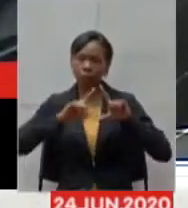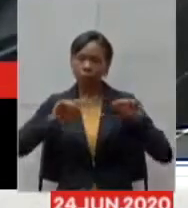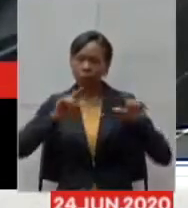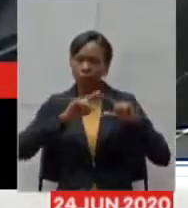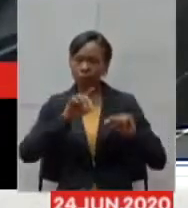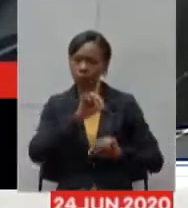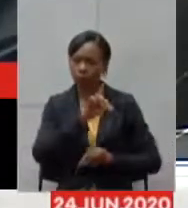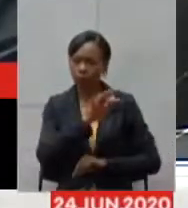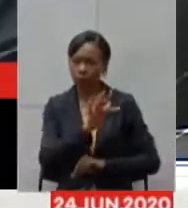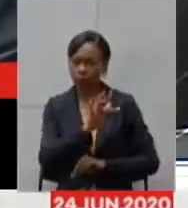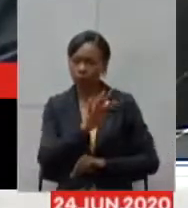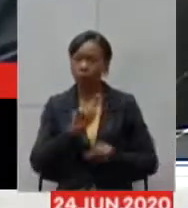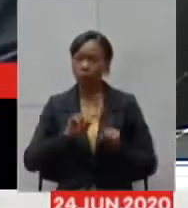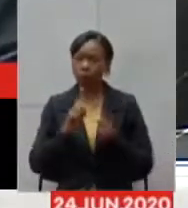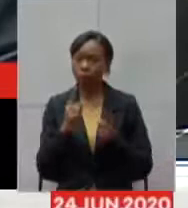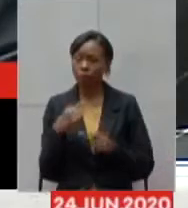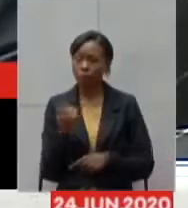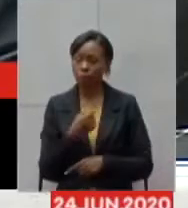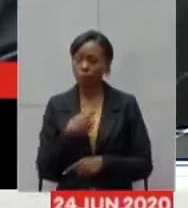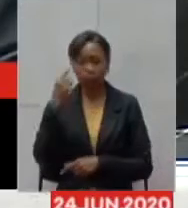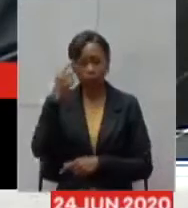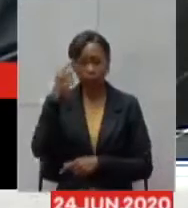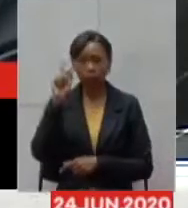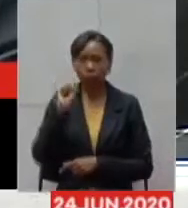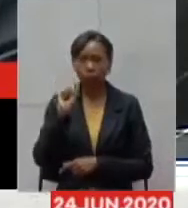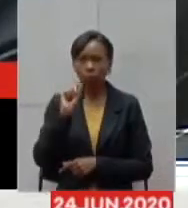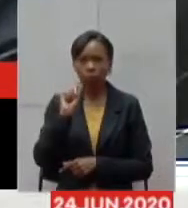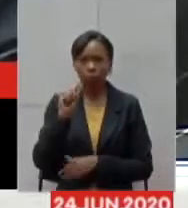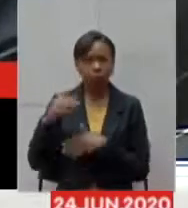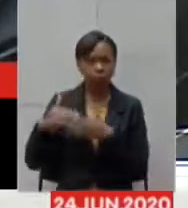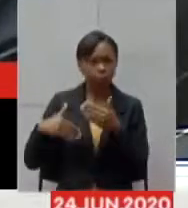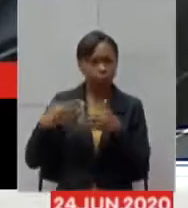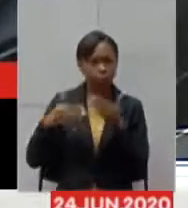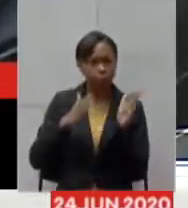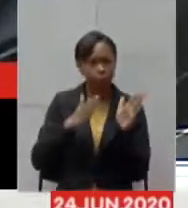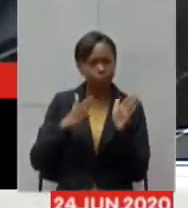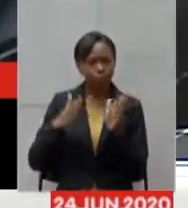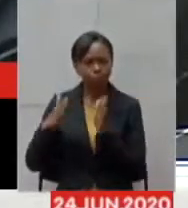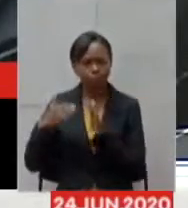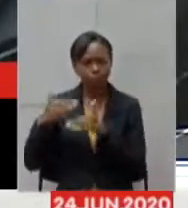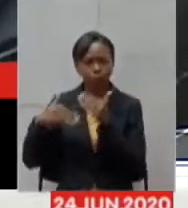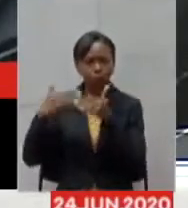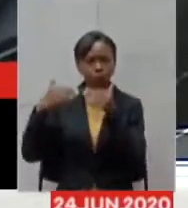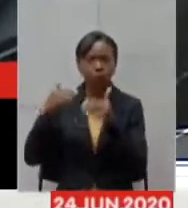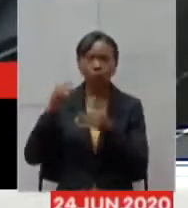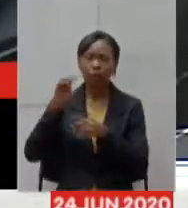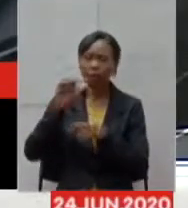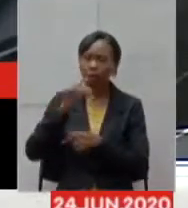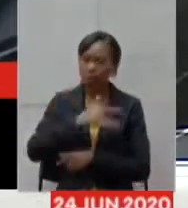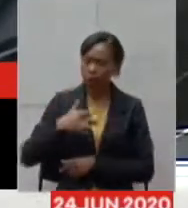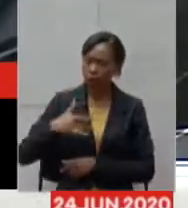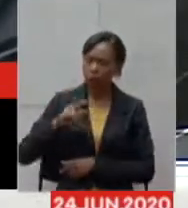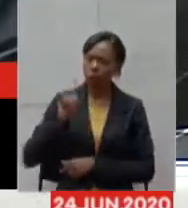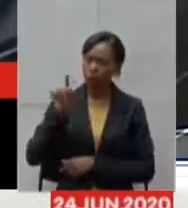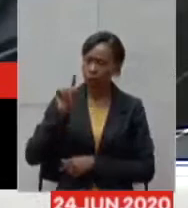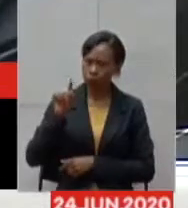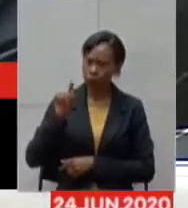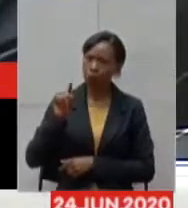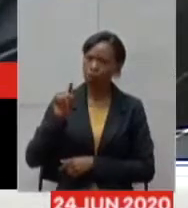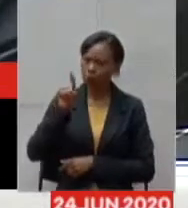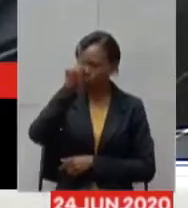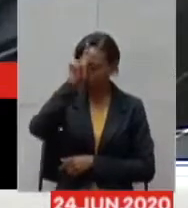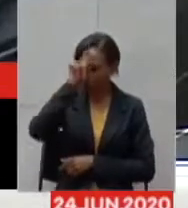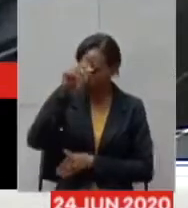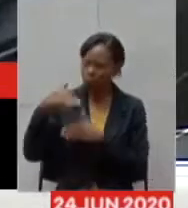mas a ideia nossa será efetivamente com o passar do tempo desenvolver a saúde lá desenvolver alguns hospitais eu acho que